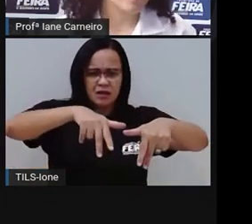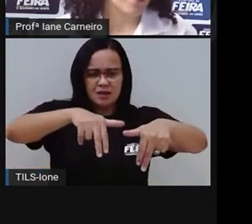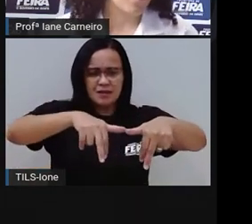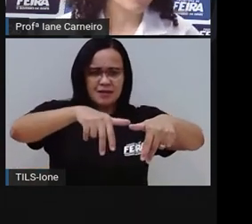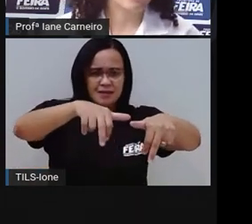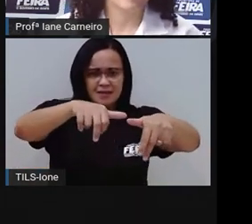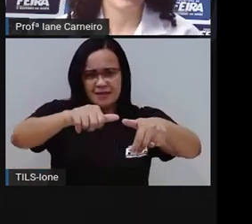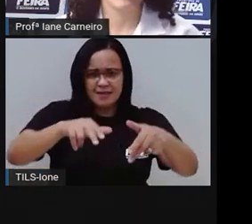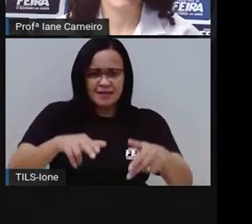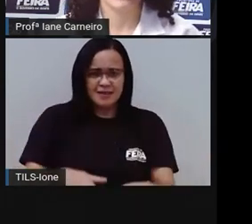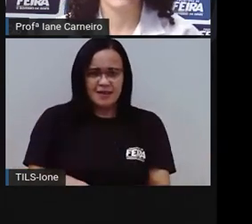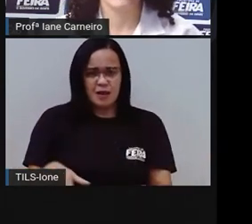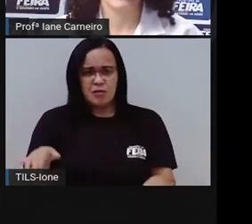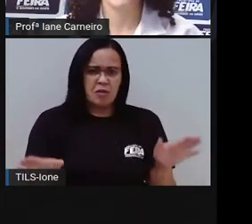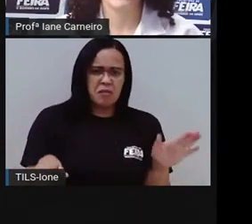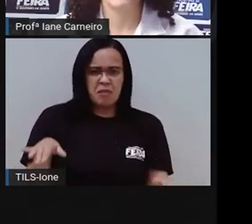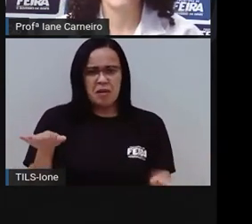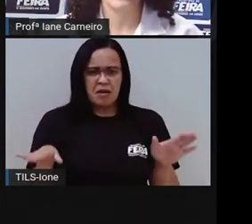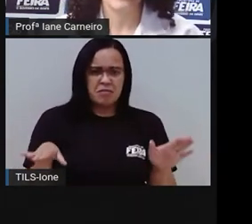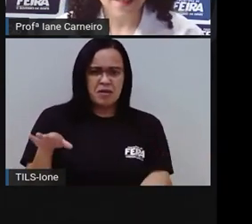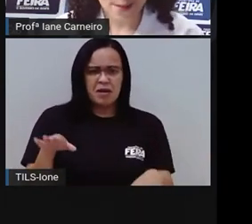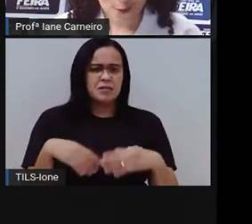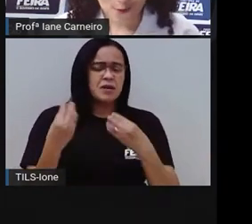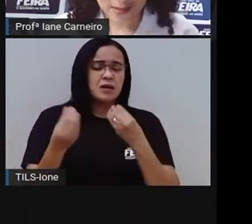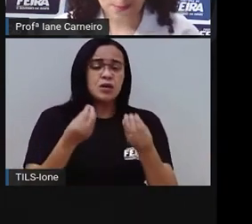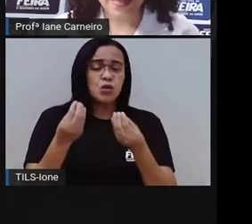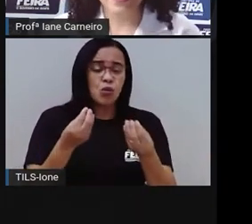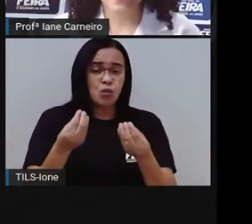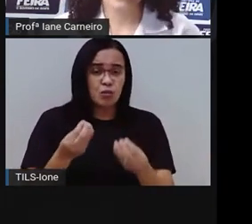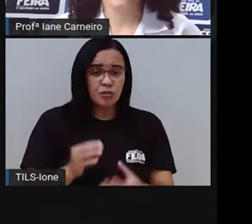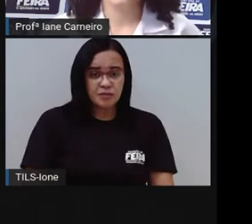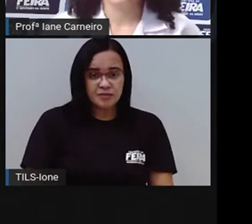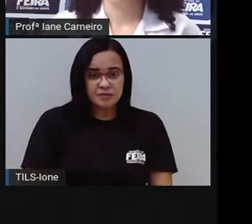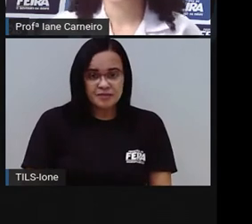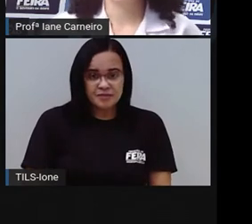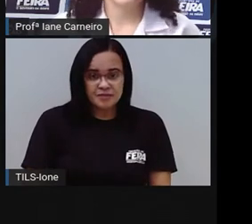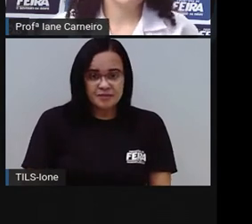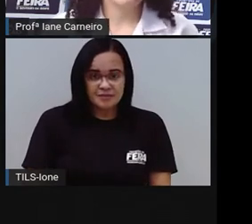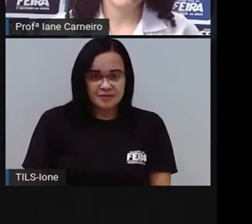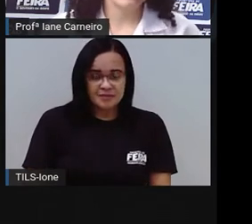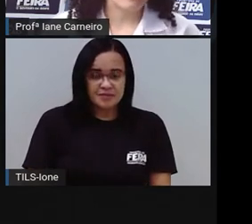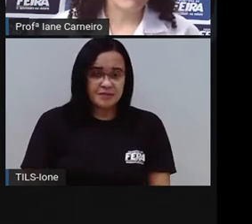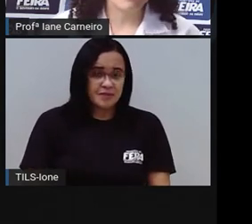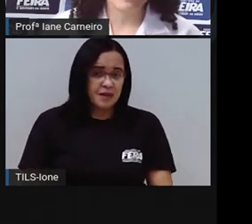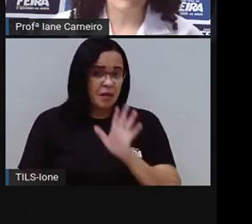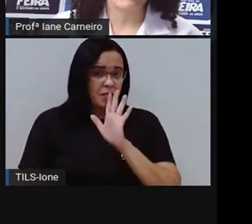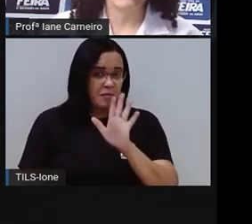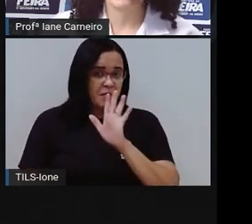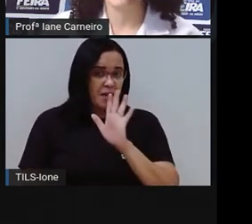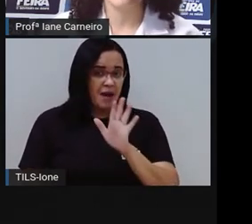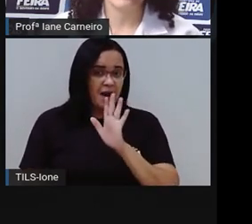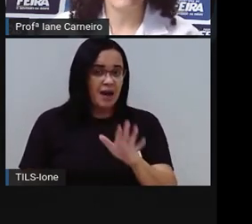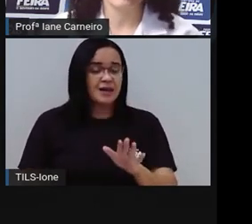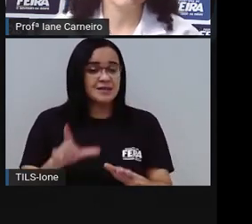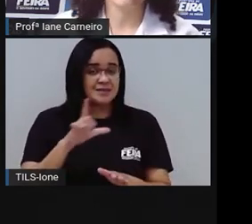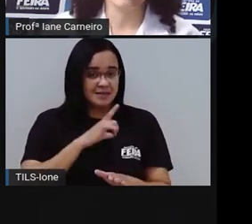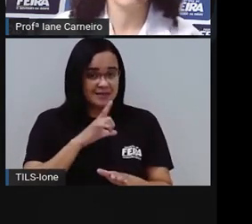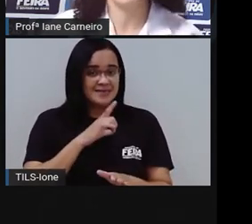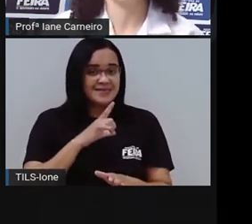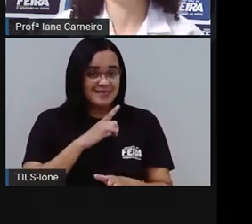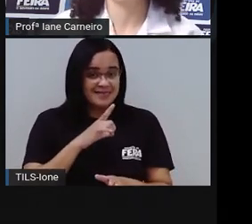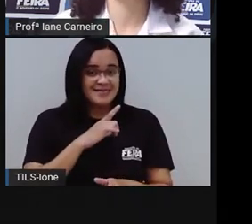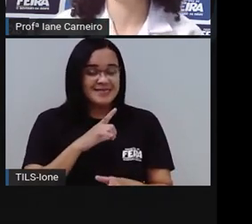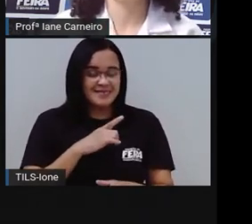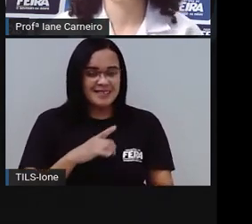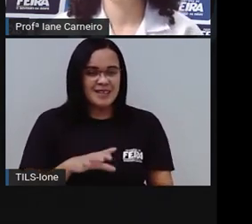Qual será o bicho que anda com as patas? Todos andam, né? Com as patas. Mas a Adivinha sempre brinca com a gente. Então, deve ser todos